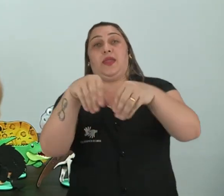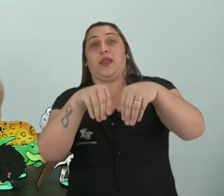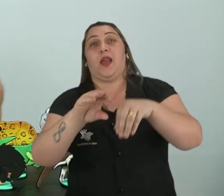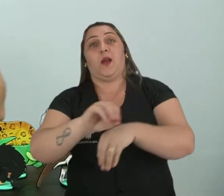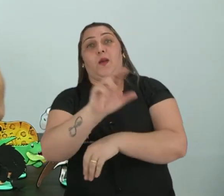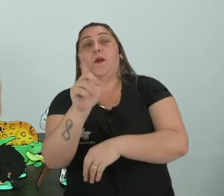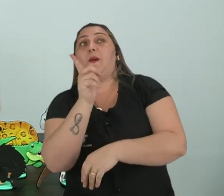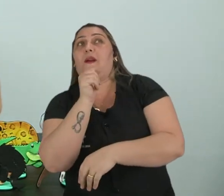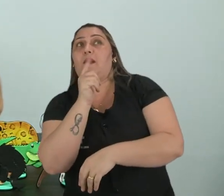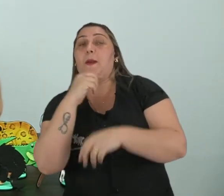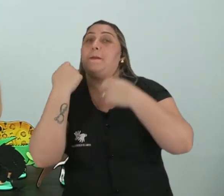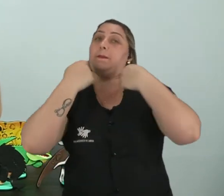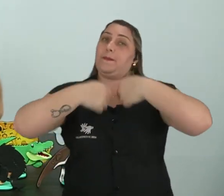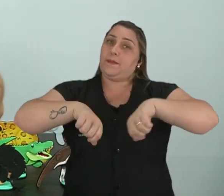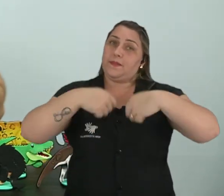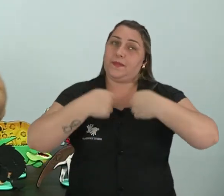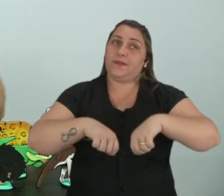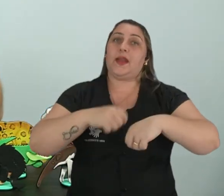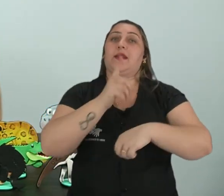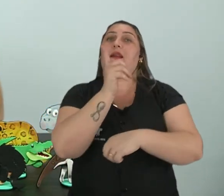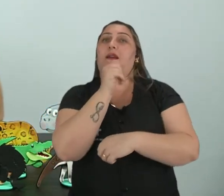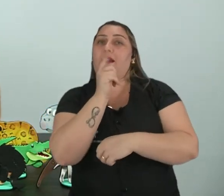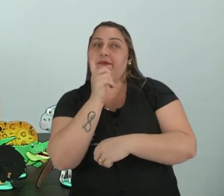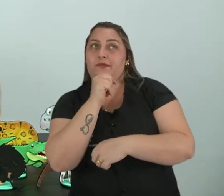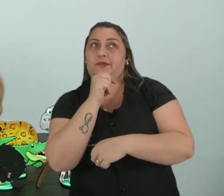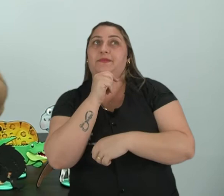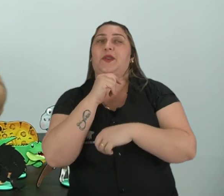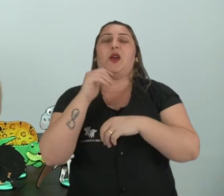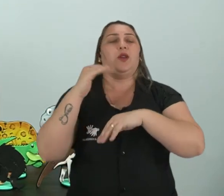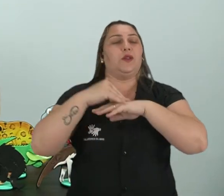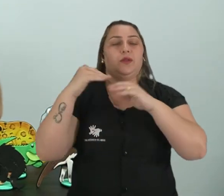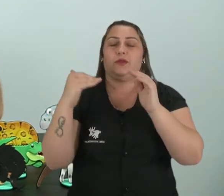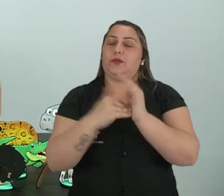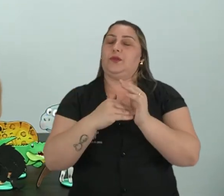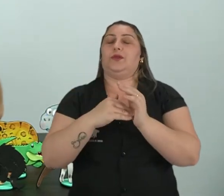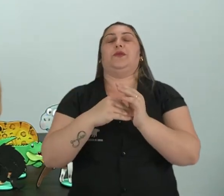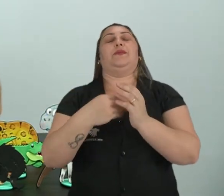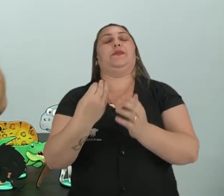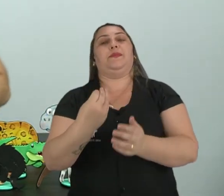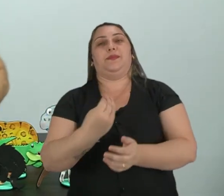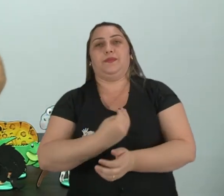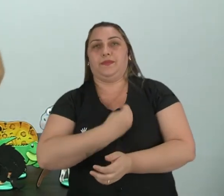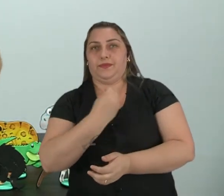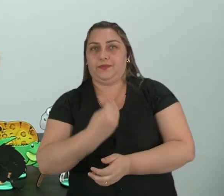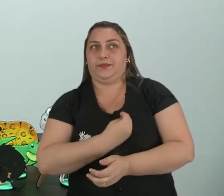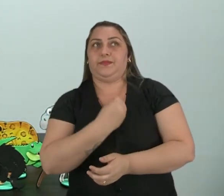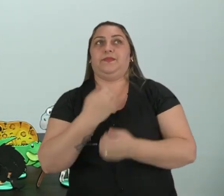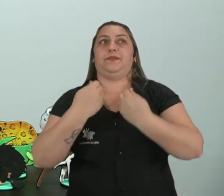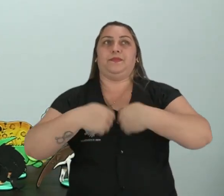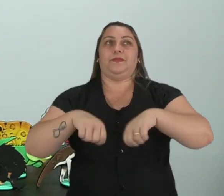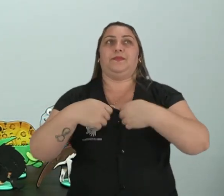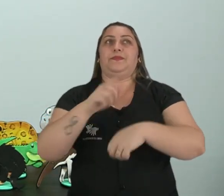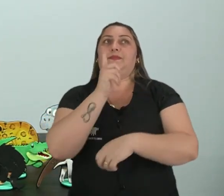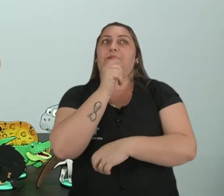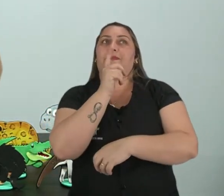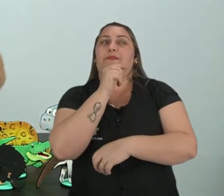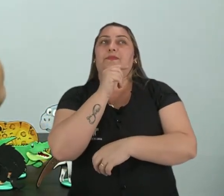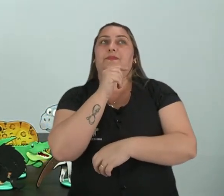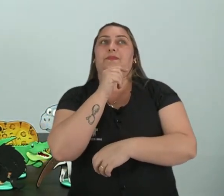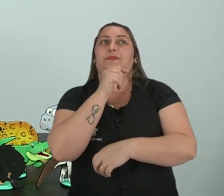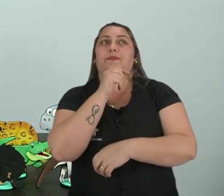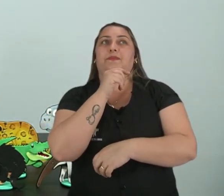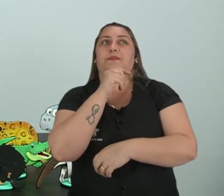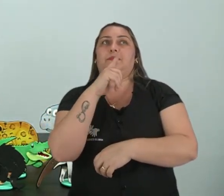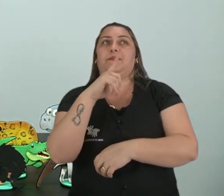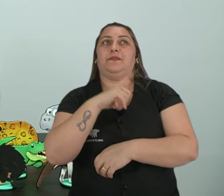ou aquáticos, eles precisam da água, né? Todos os seres precisam da água. Nós temos aqui também,